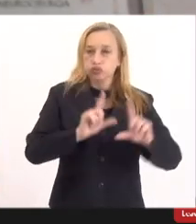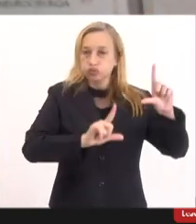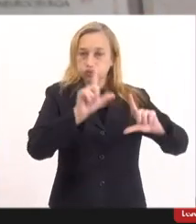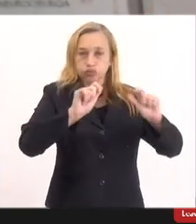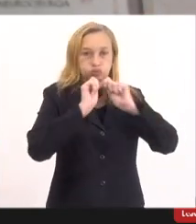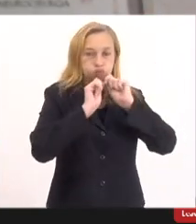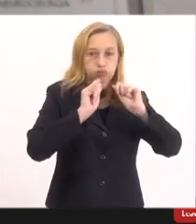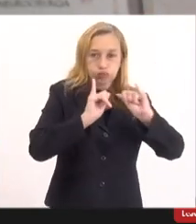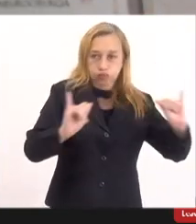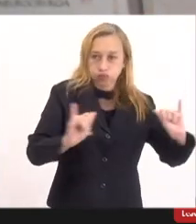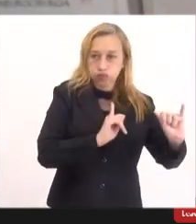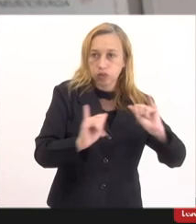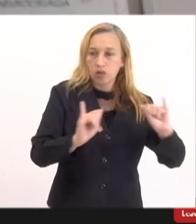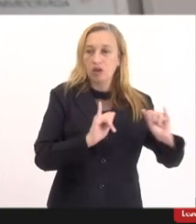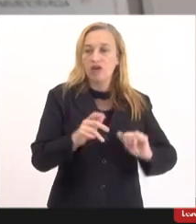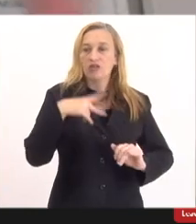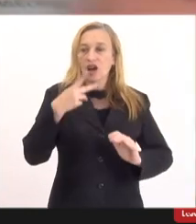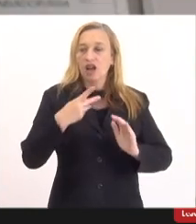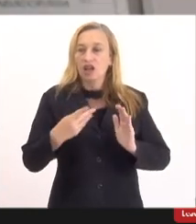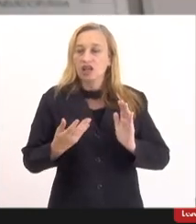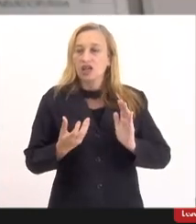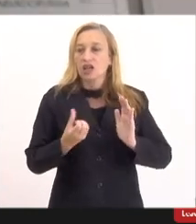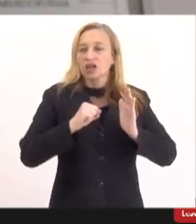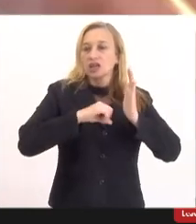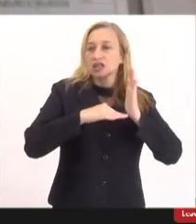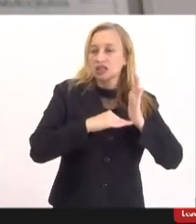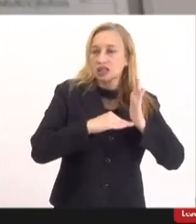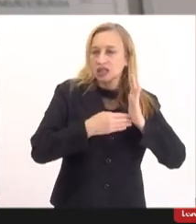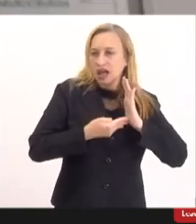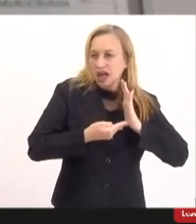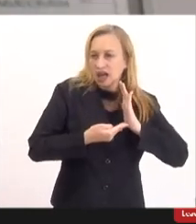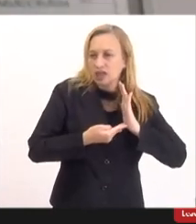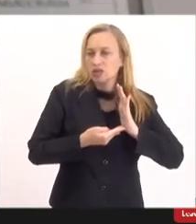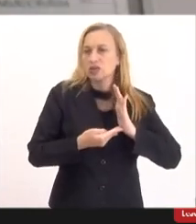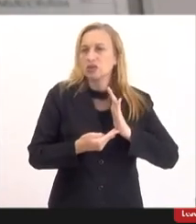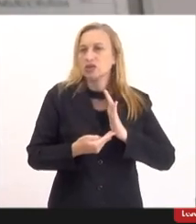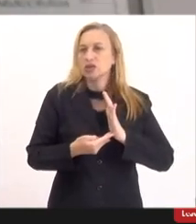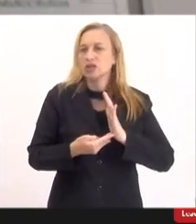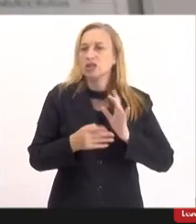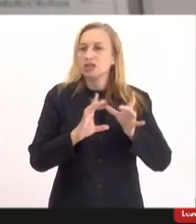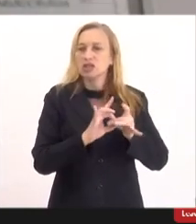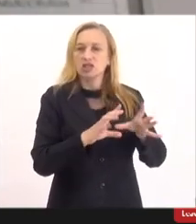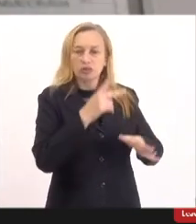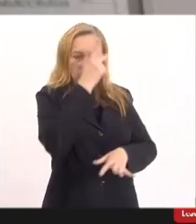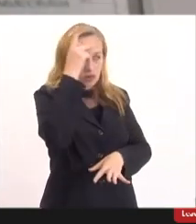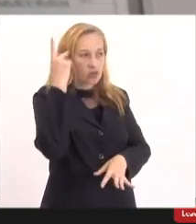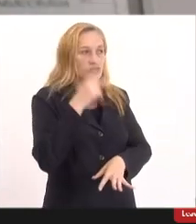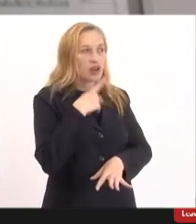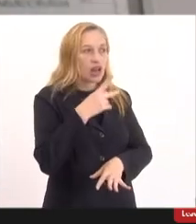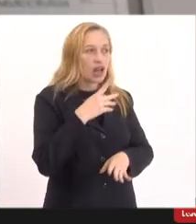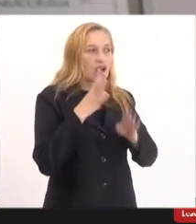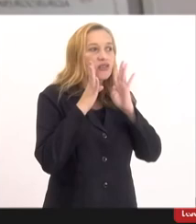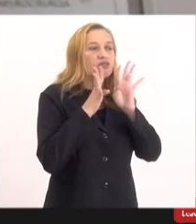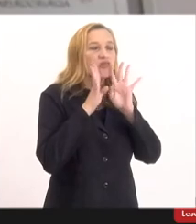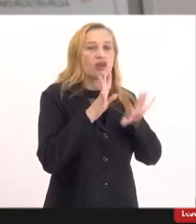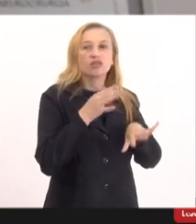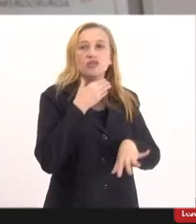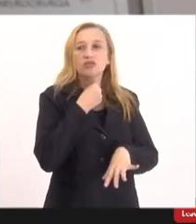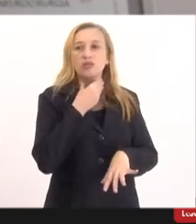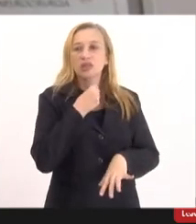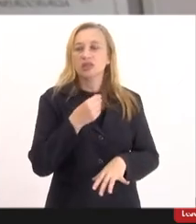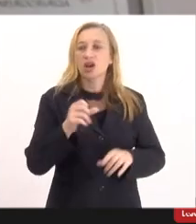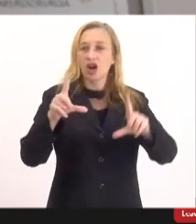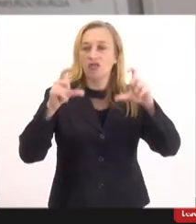manchete dizendo que o Senado abre a palavra para pessoas que falam fake news desculpa a foto era minha